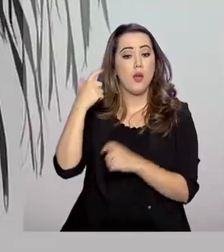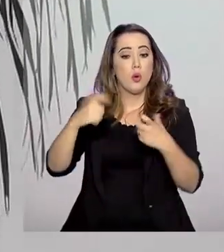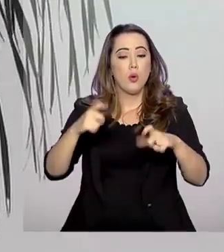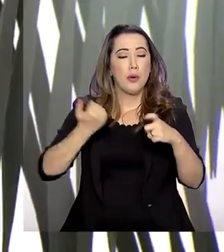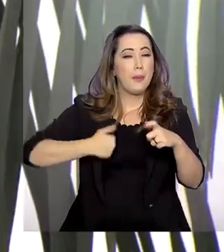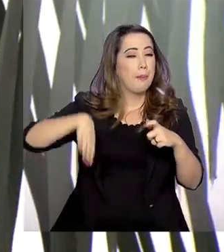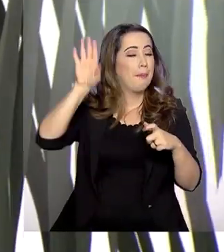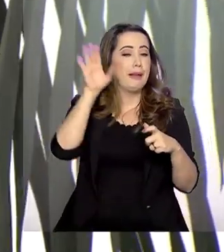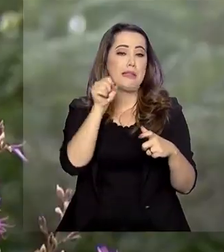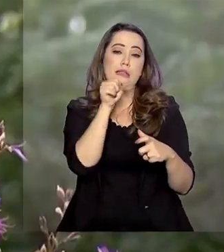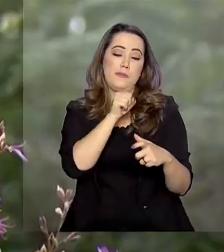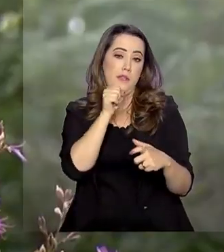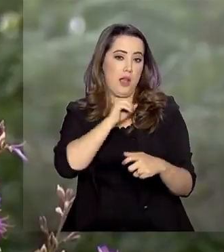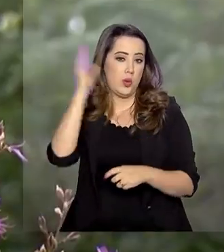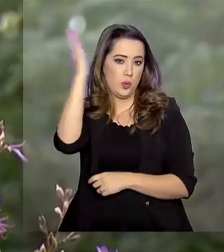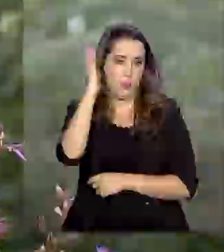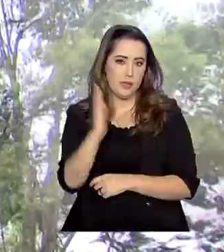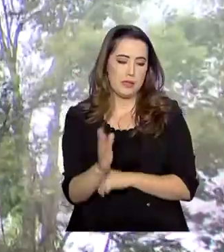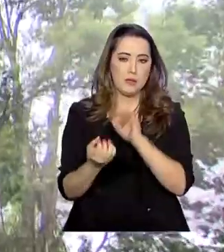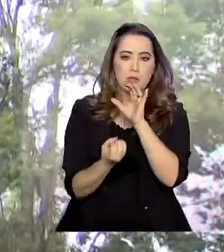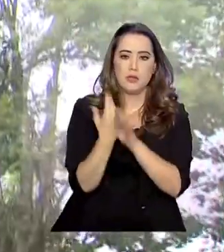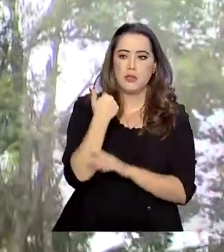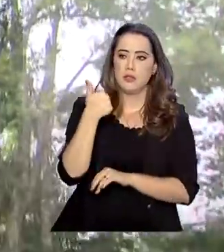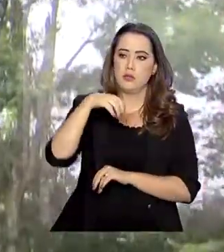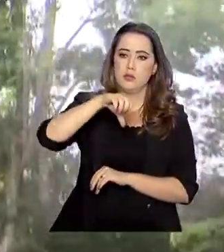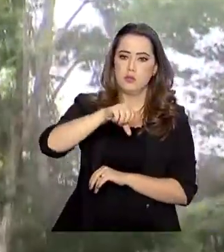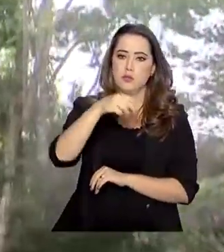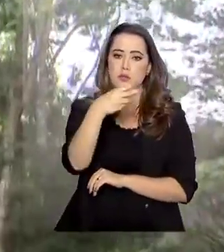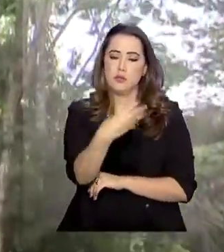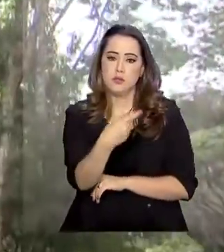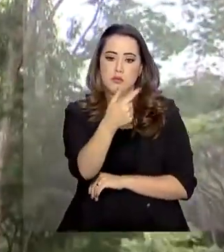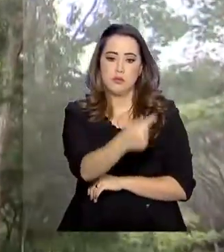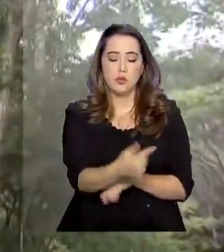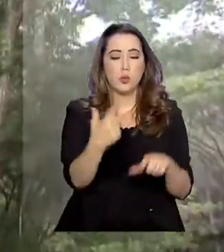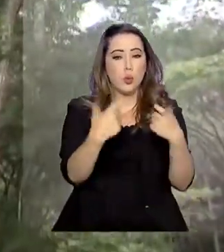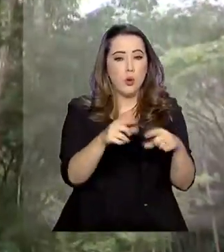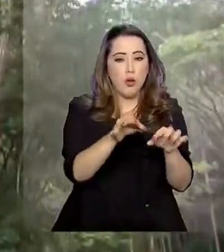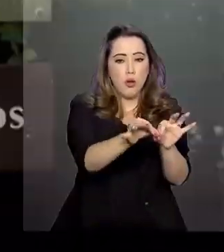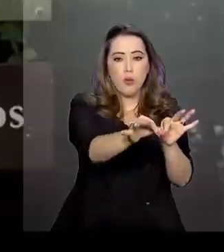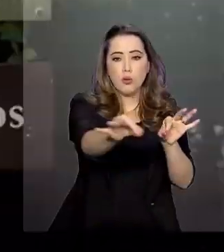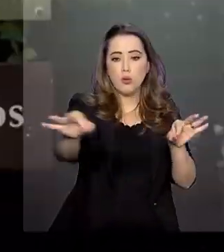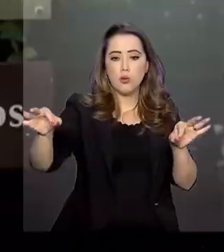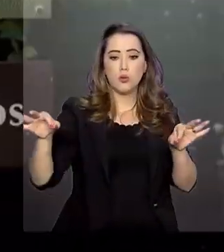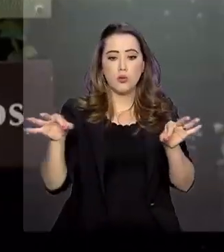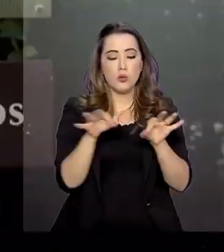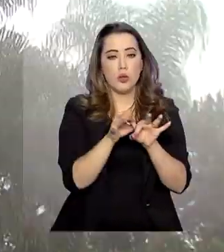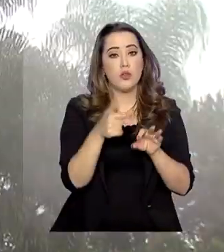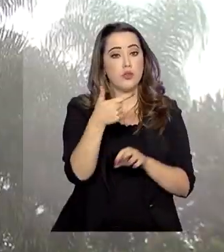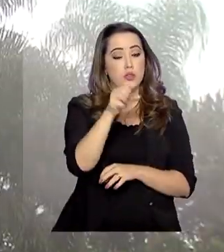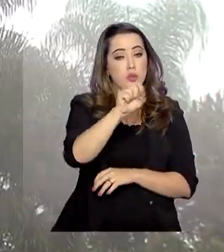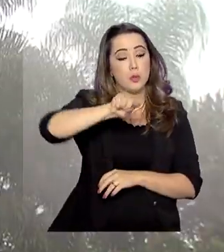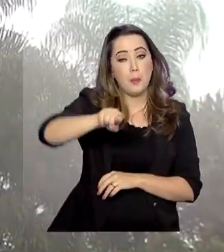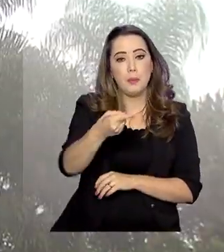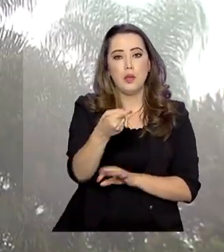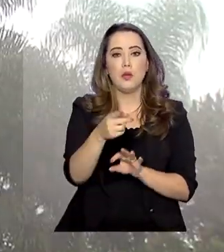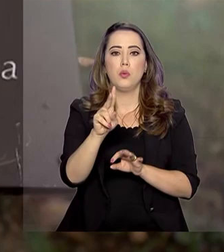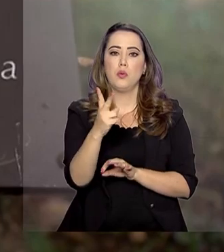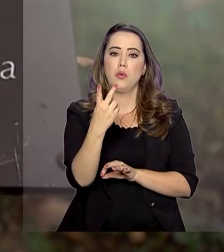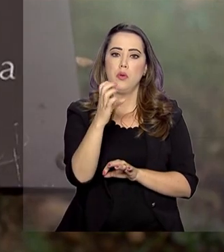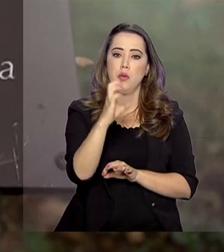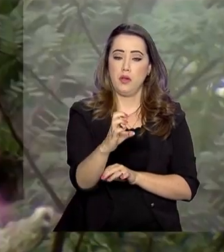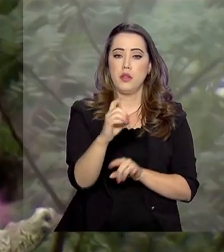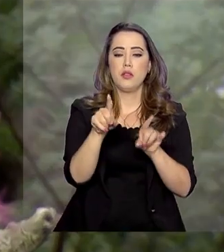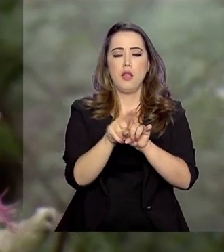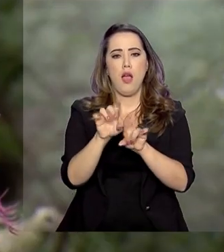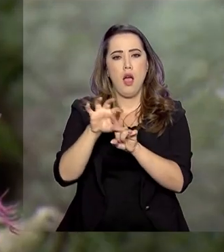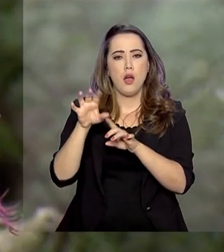antiga do Brasil. Foi criada em 1937, numa área de 28 mil hectares. O parque fica na Serra